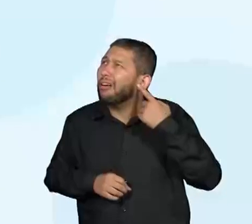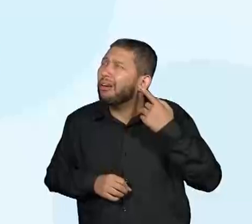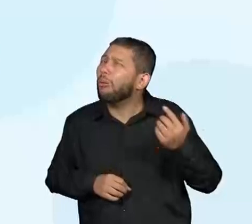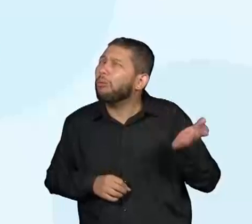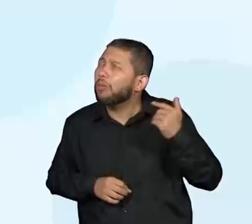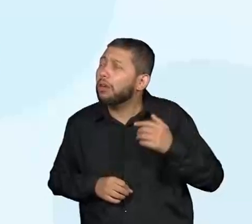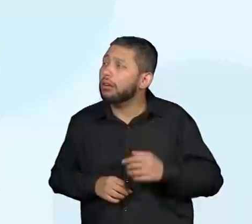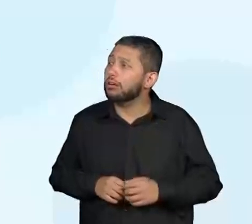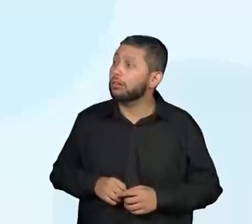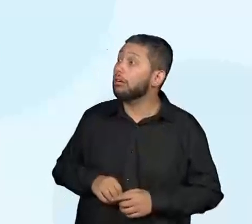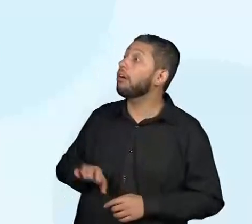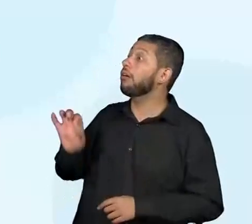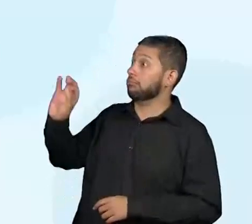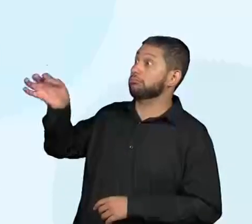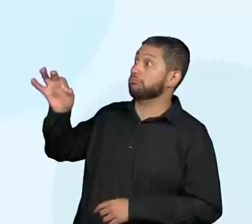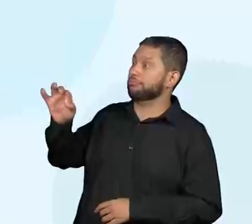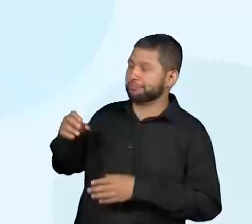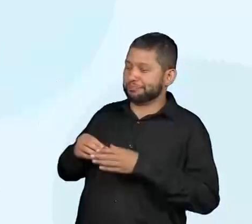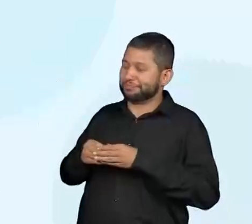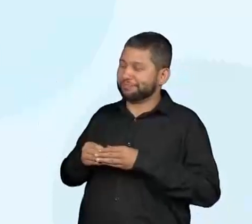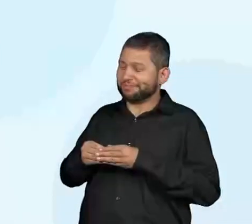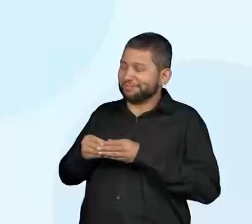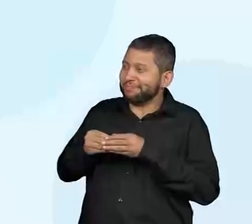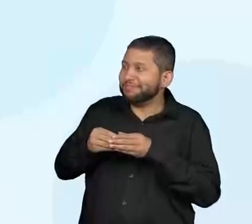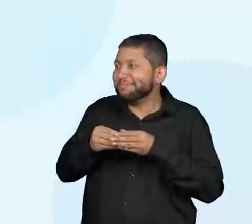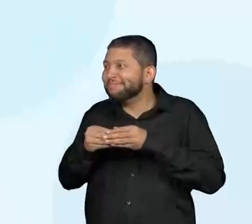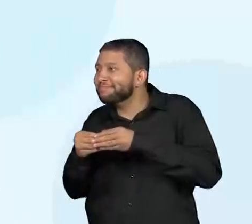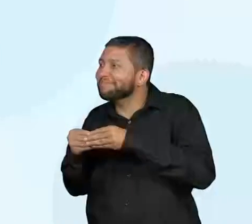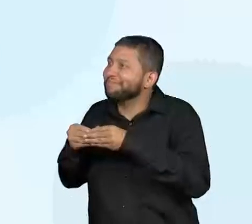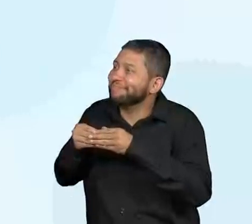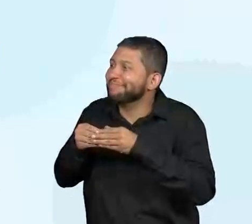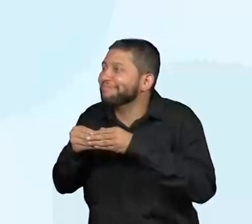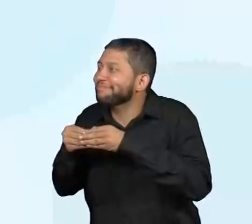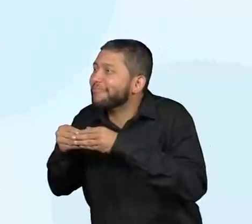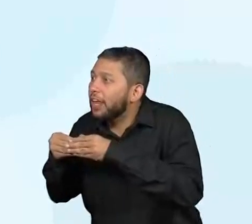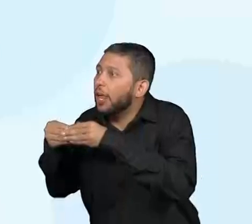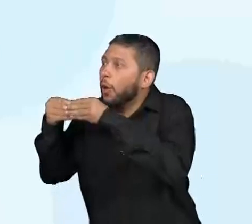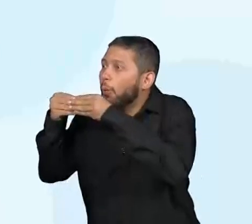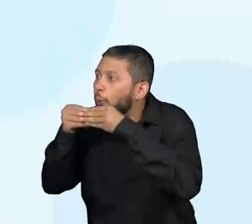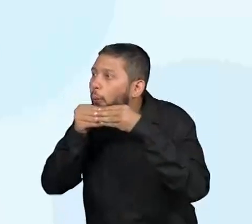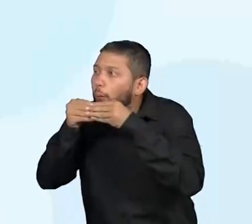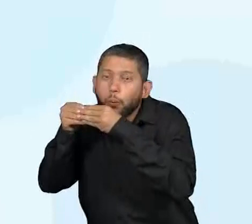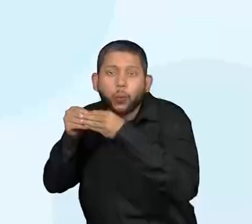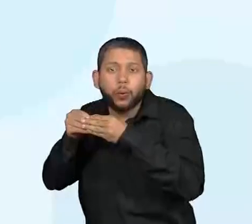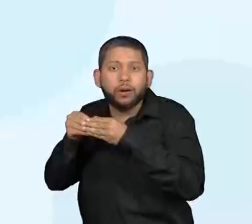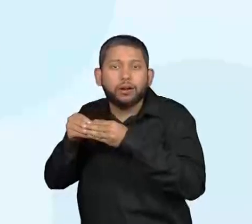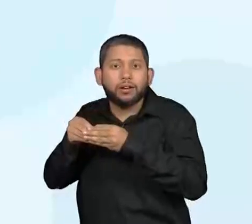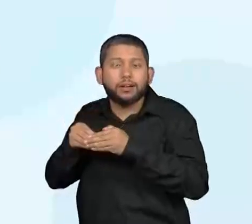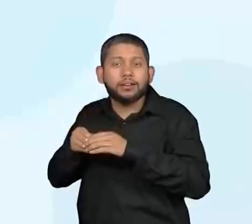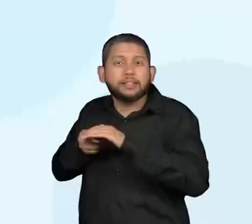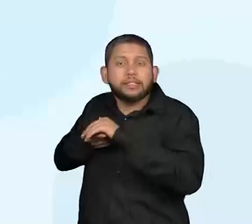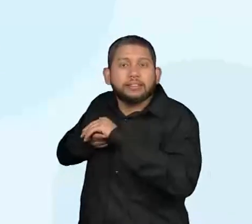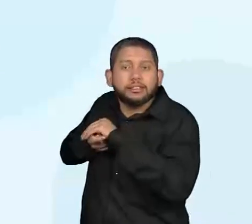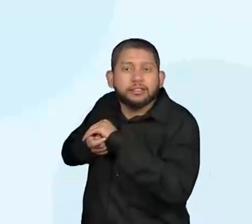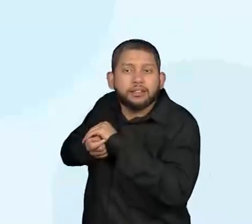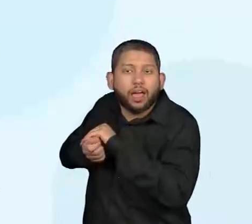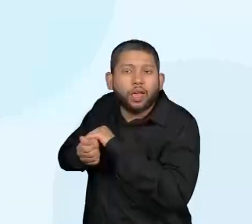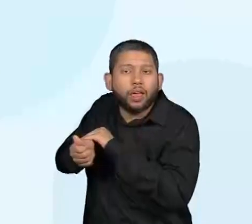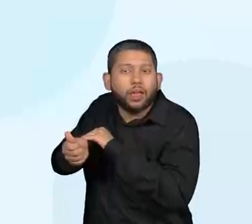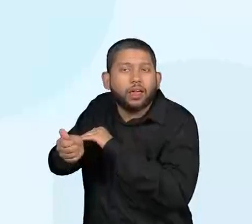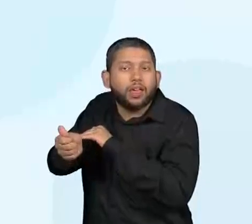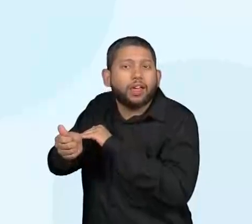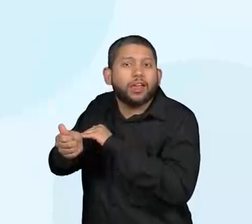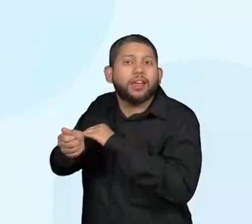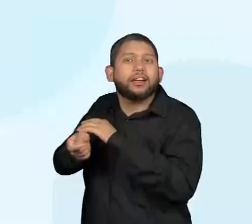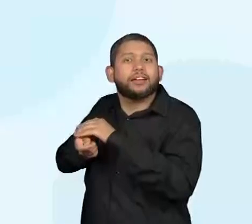pegá-lo. Muito bem. Mais uma vez eu vejo aqui o entre parentes. Então, o